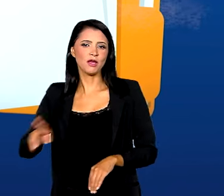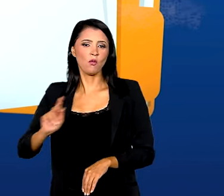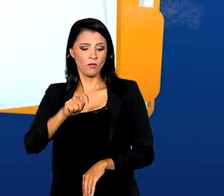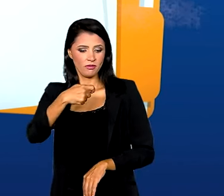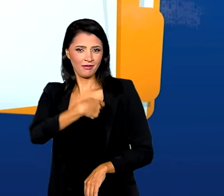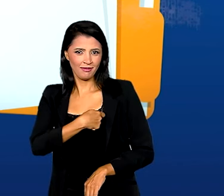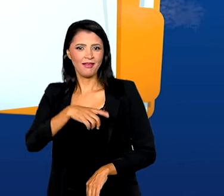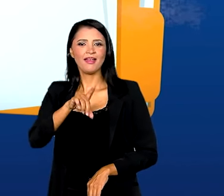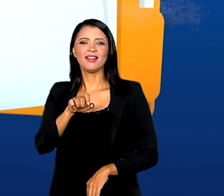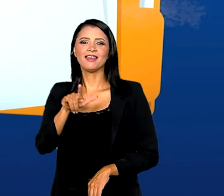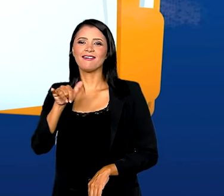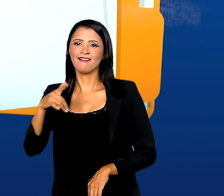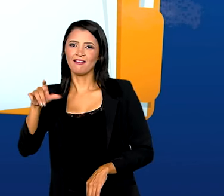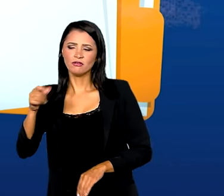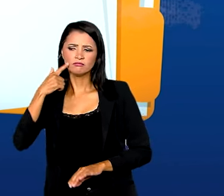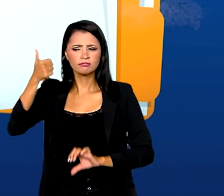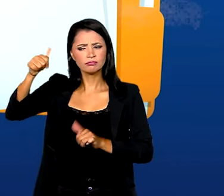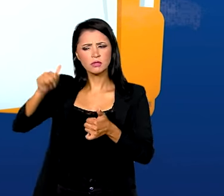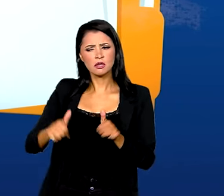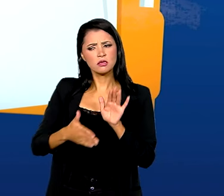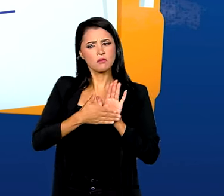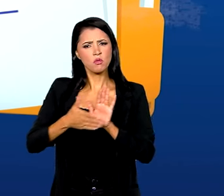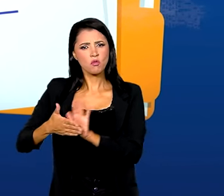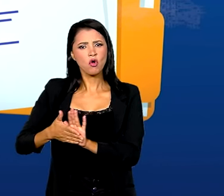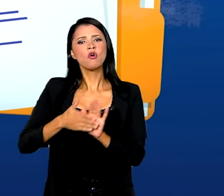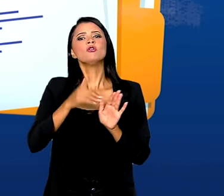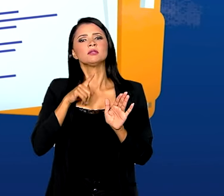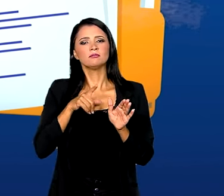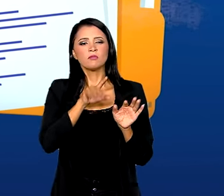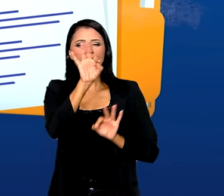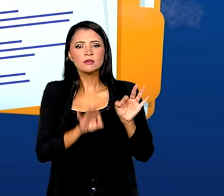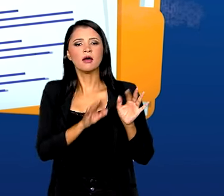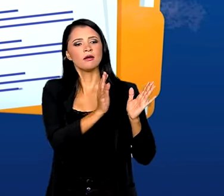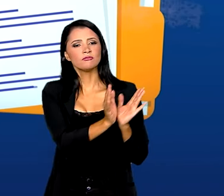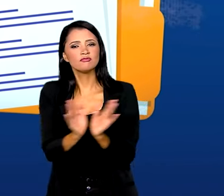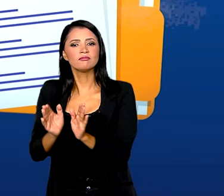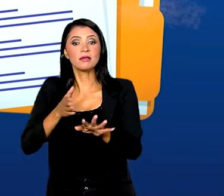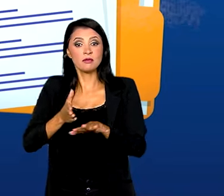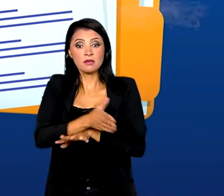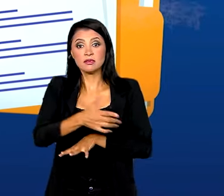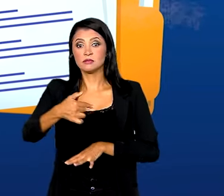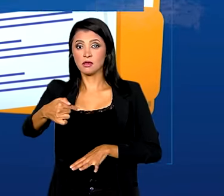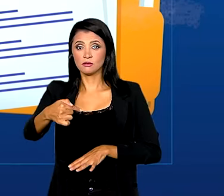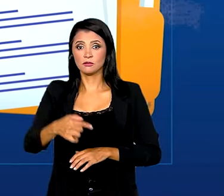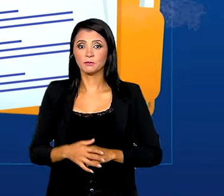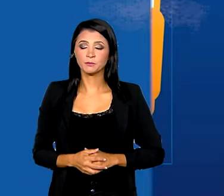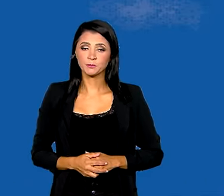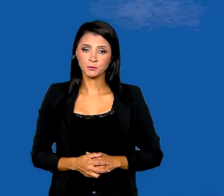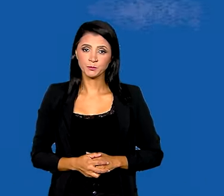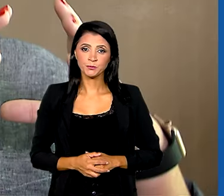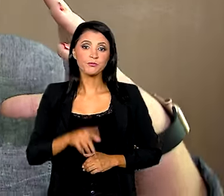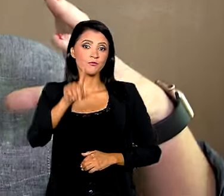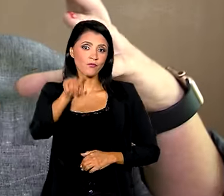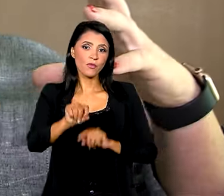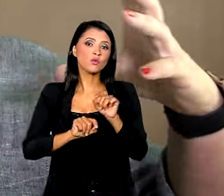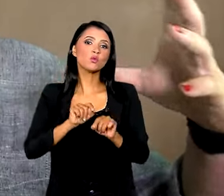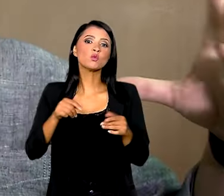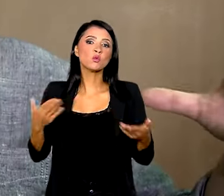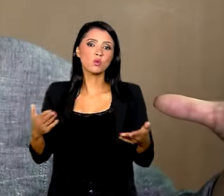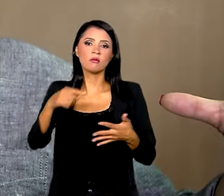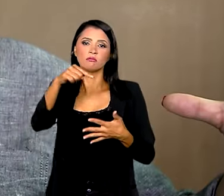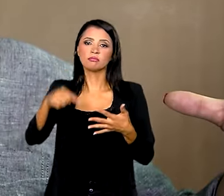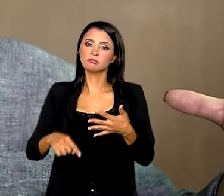educação, os chamados delegados analisam as proposições divididas em sete eixos temáticos. Tudo